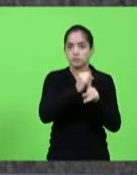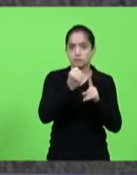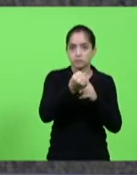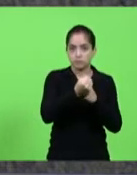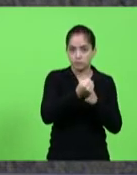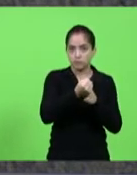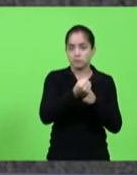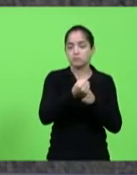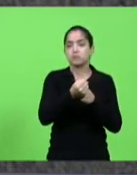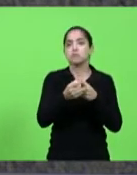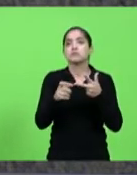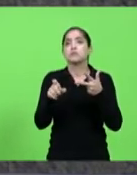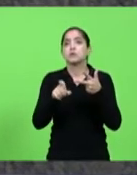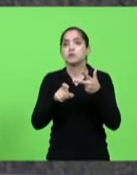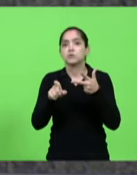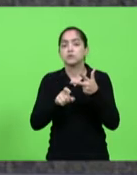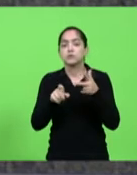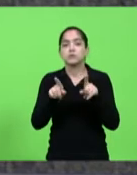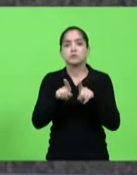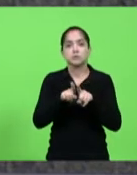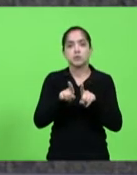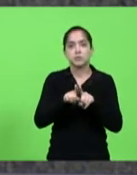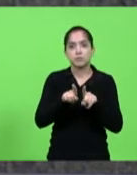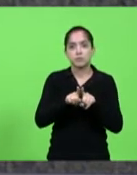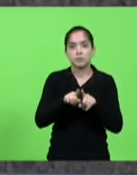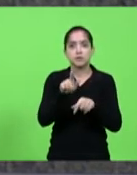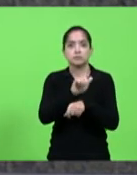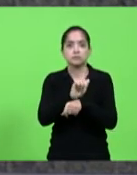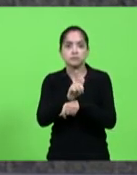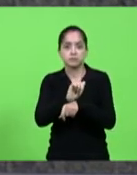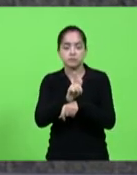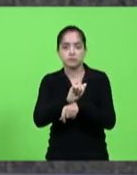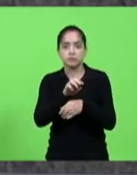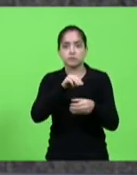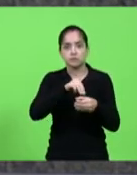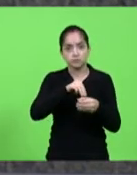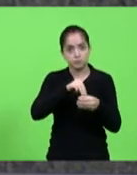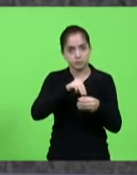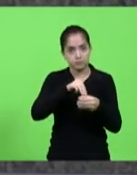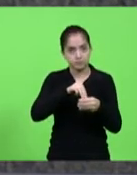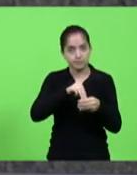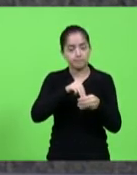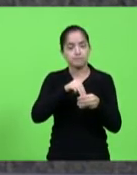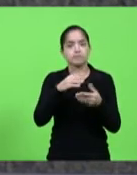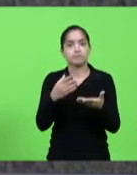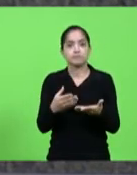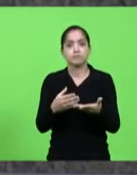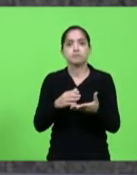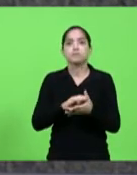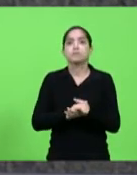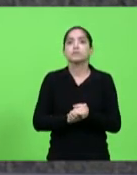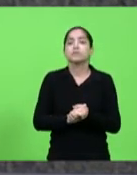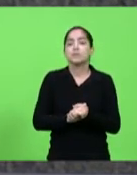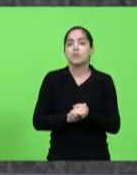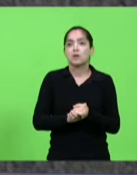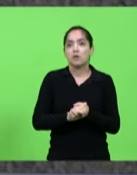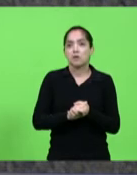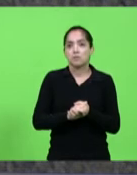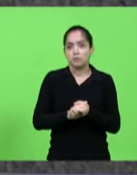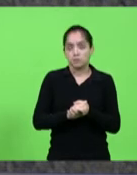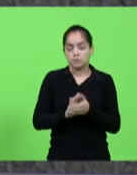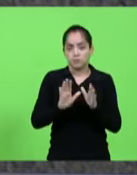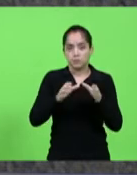Judiciário, Colegiado Estadual de Gestores Municipais de Assistência Social, COEGEMAS, Comissão de